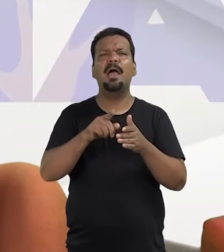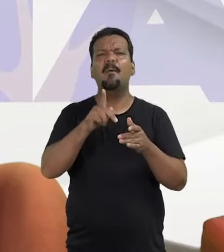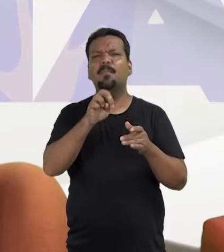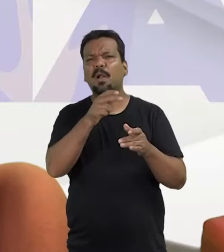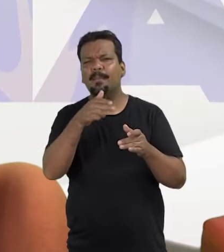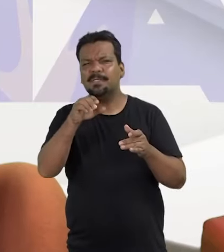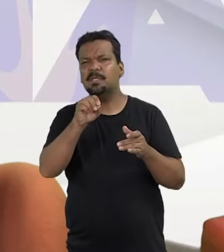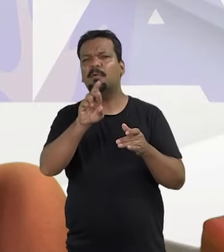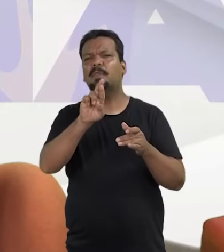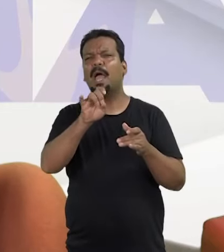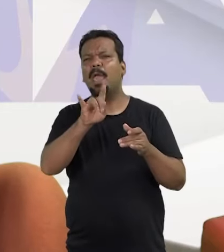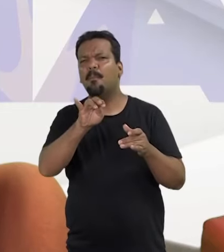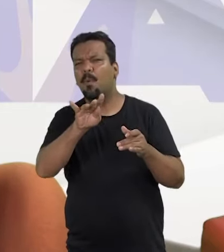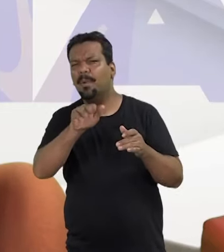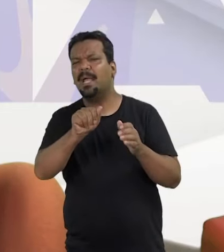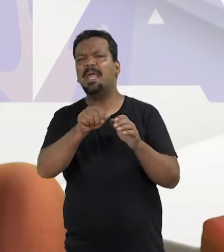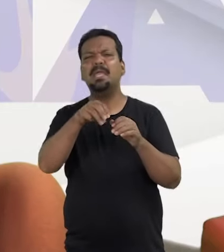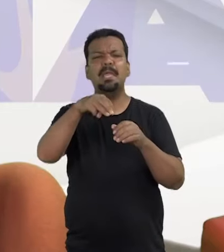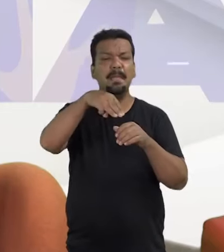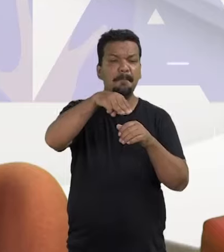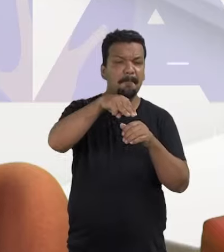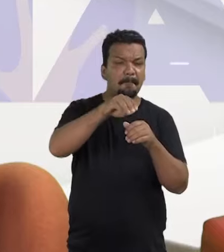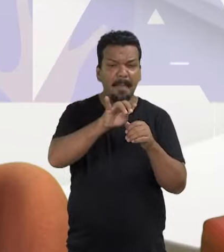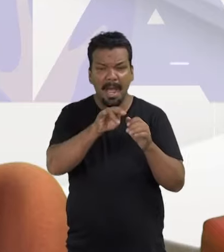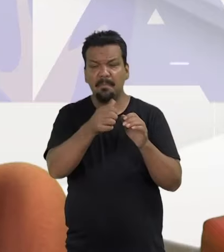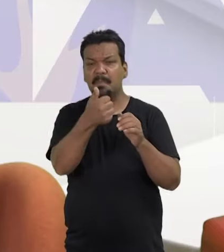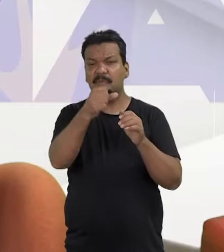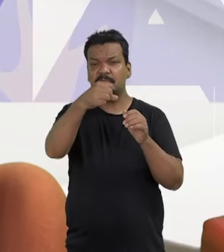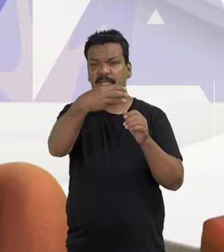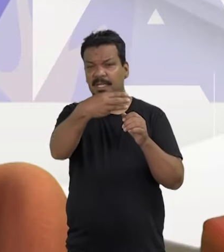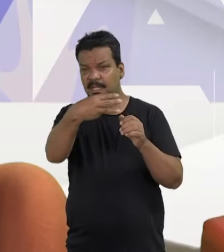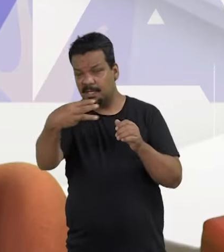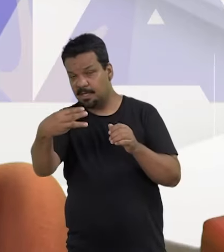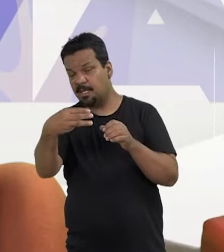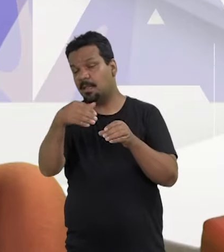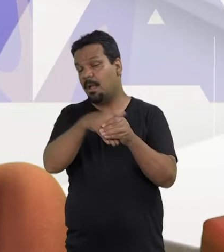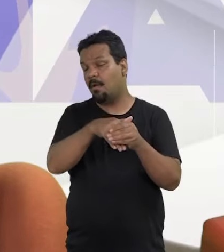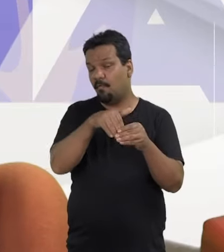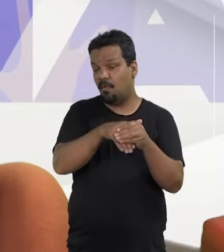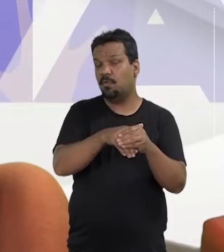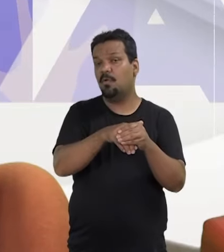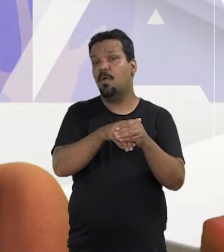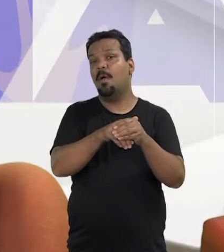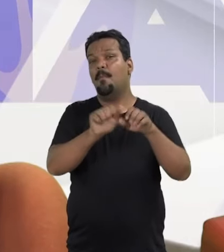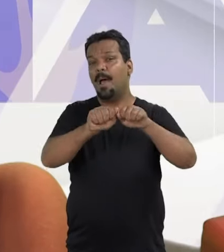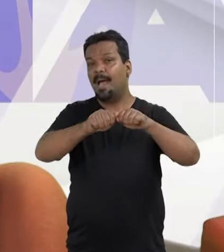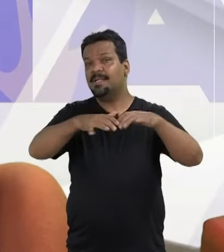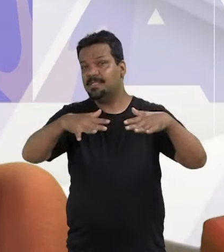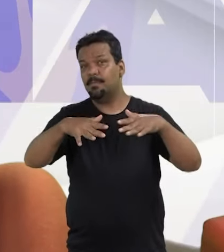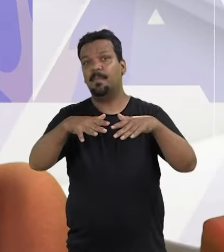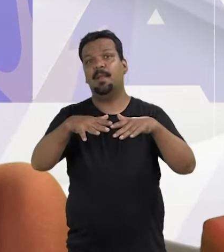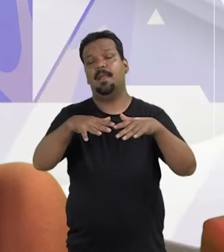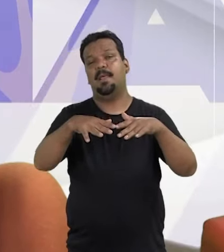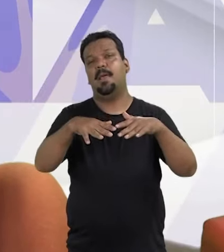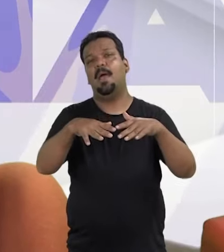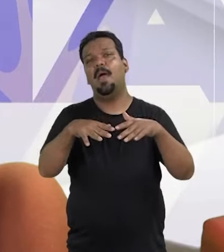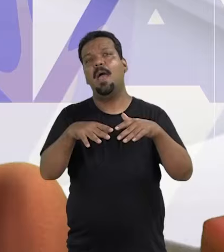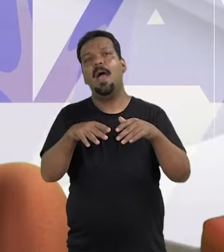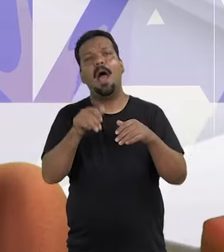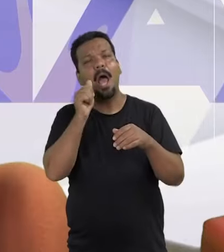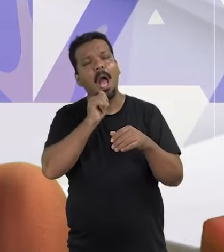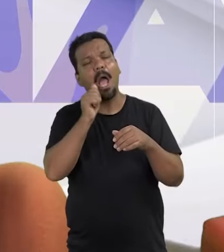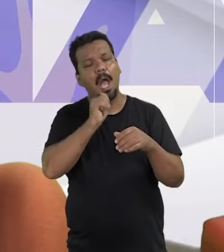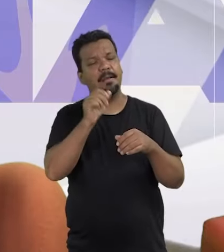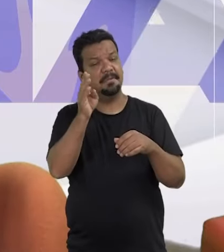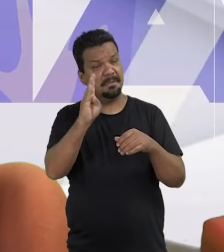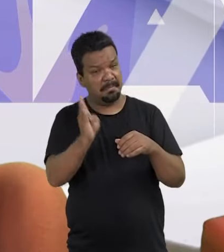Proclamação da República. Somente em maio de 1933, na eleição para a Assembleia Nacional